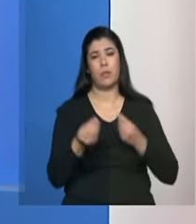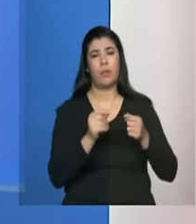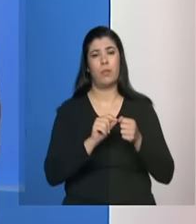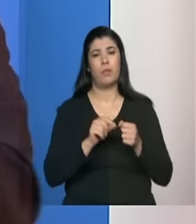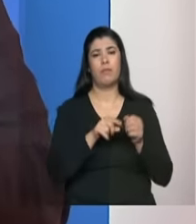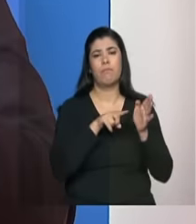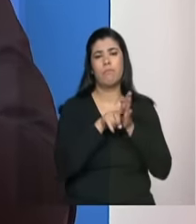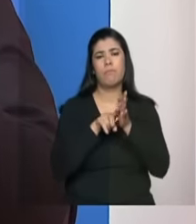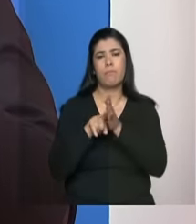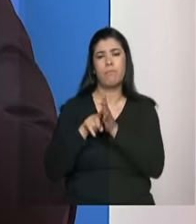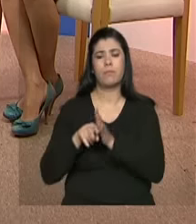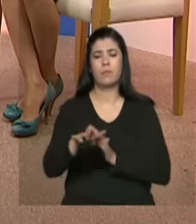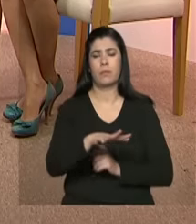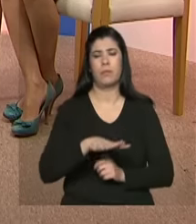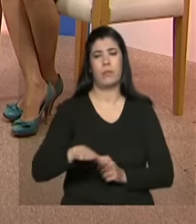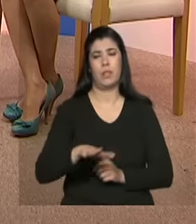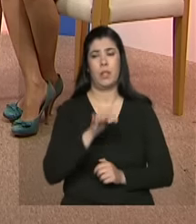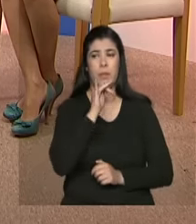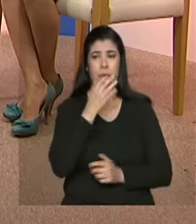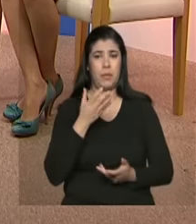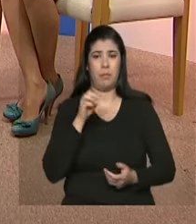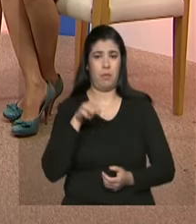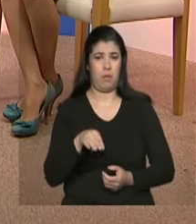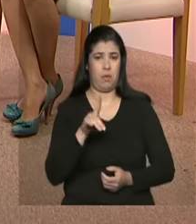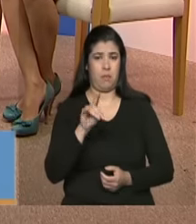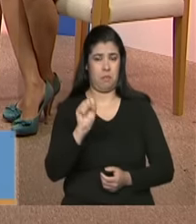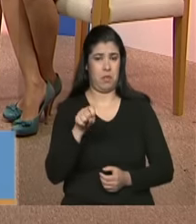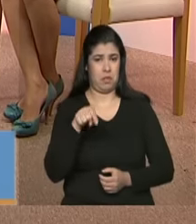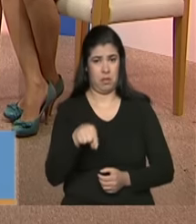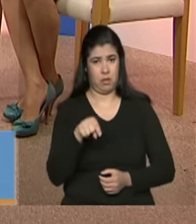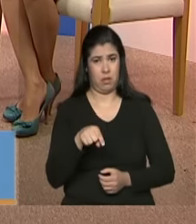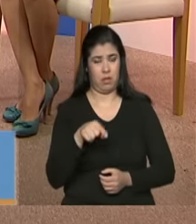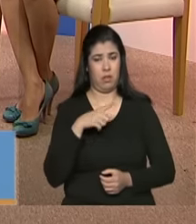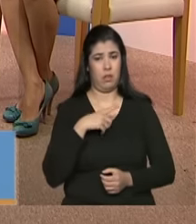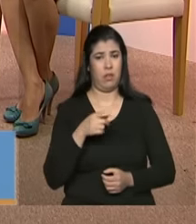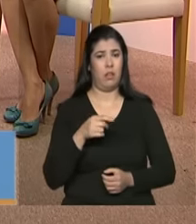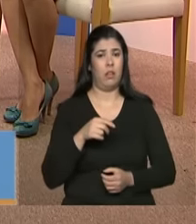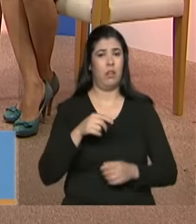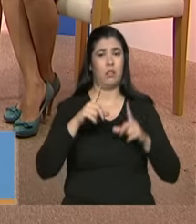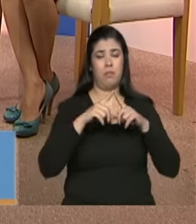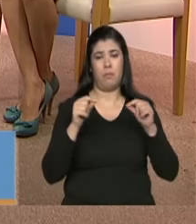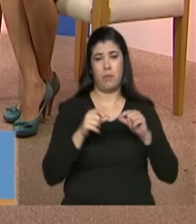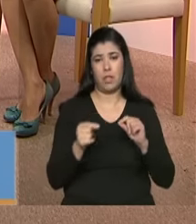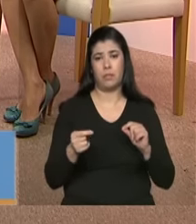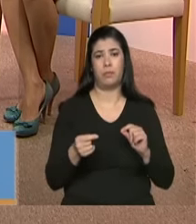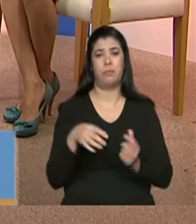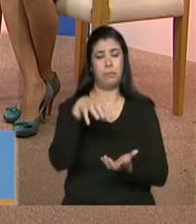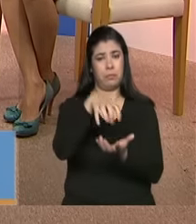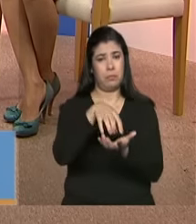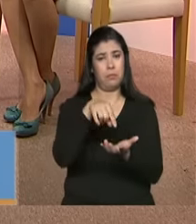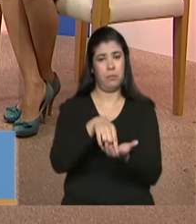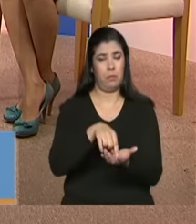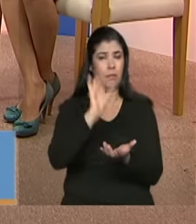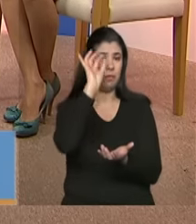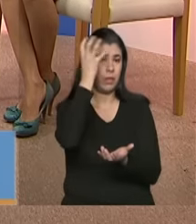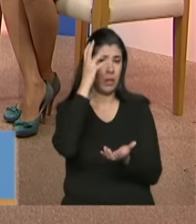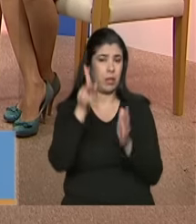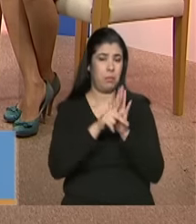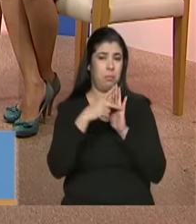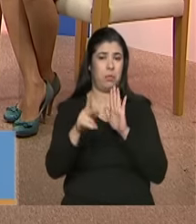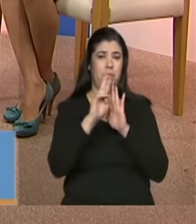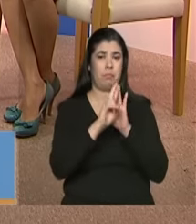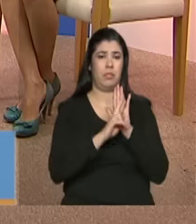território porque o MDS poderia decidir daqui do escritório de Brasília decidir exatamente